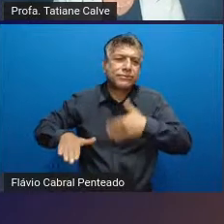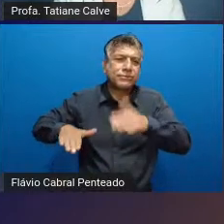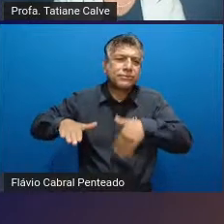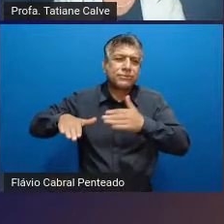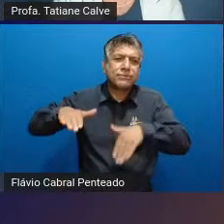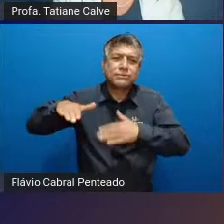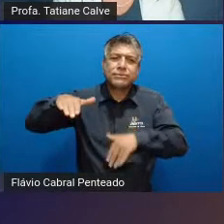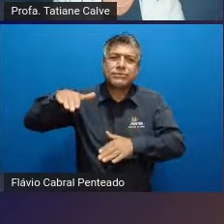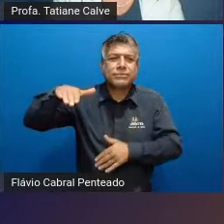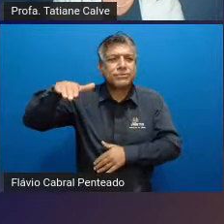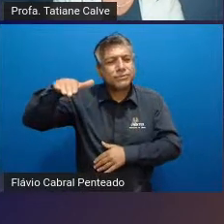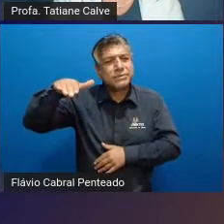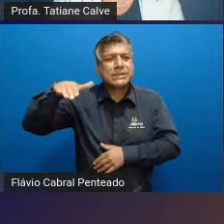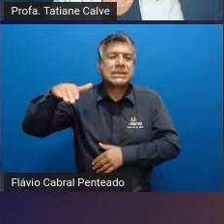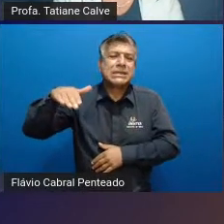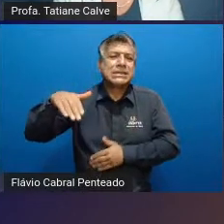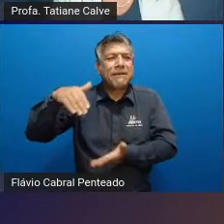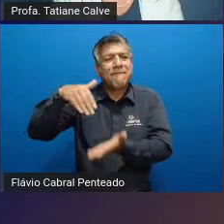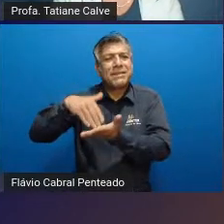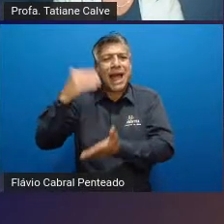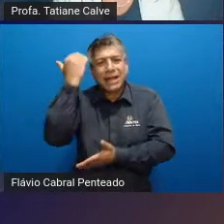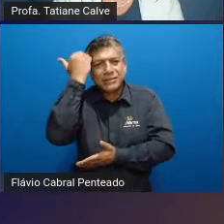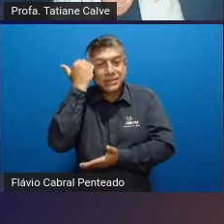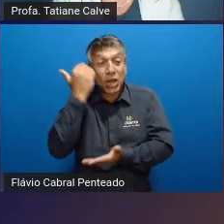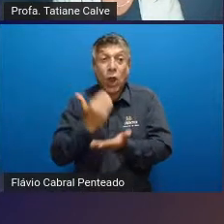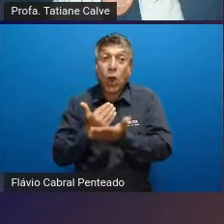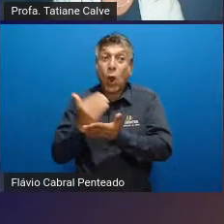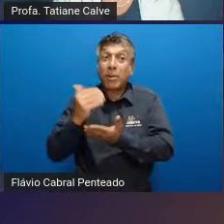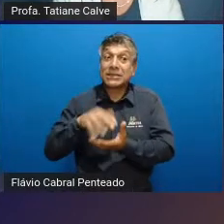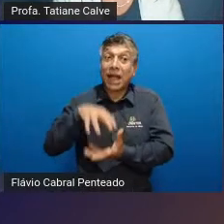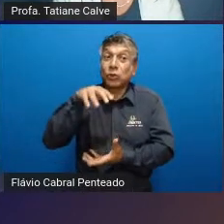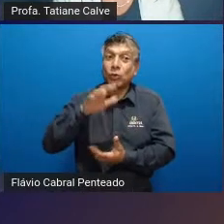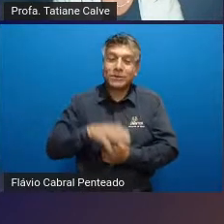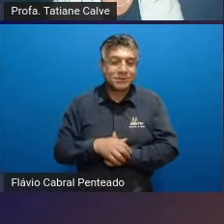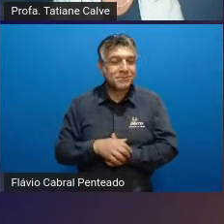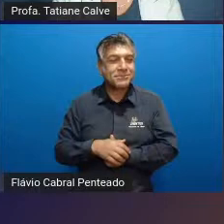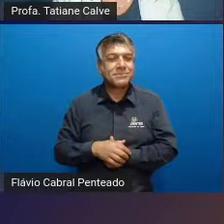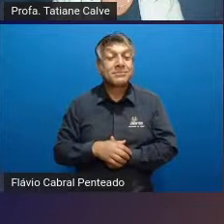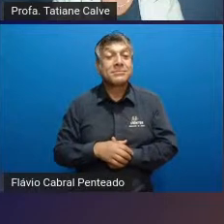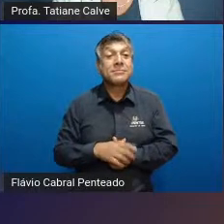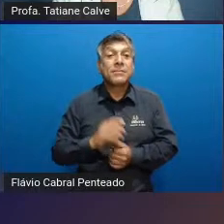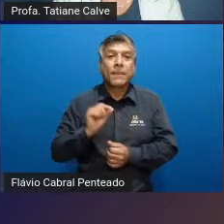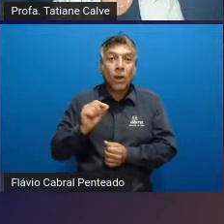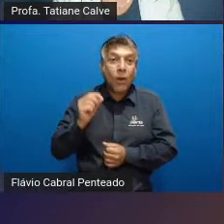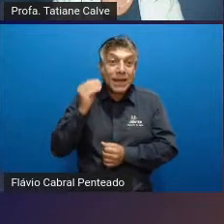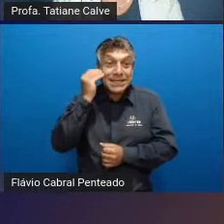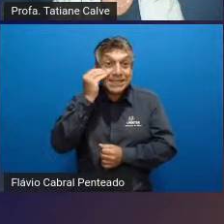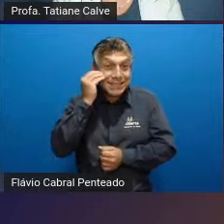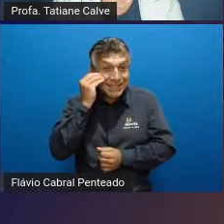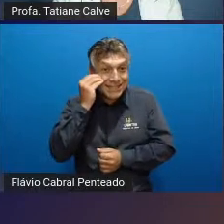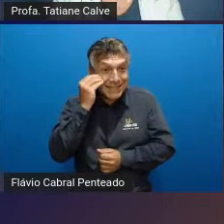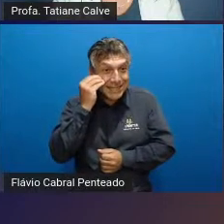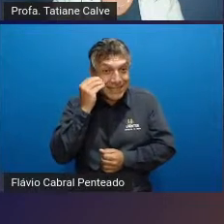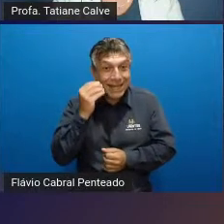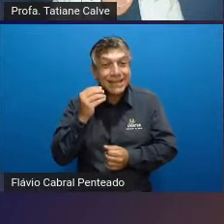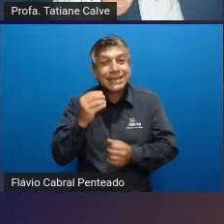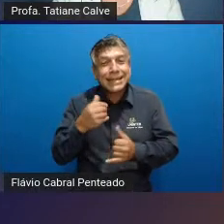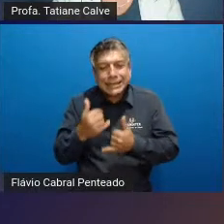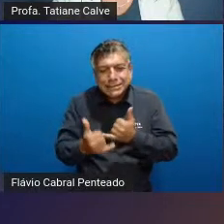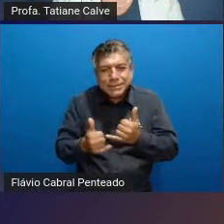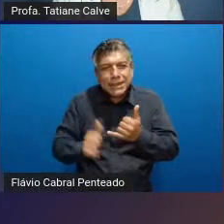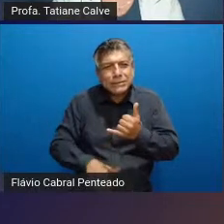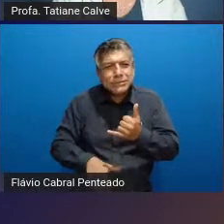fase final da adolescência início da vida adulta então trazer essa prática da ludicidade para